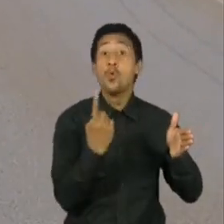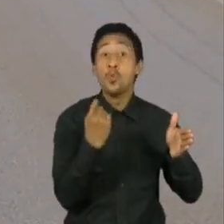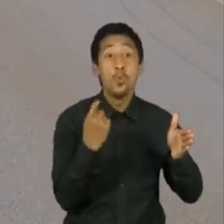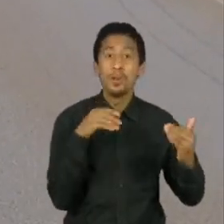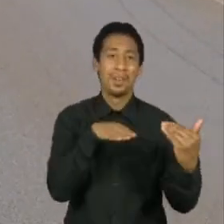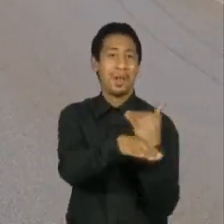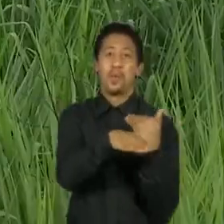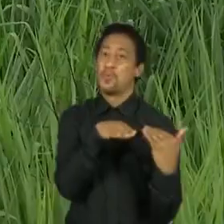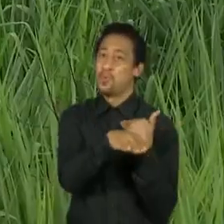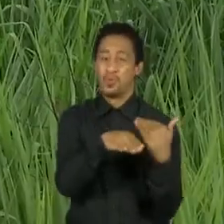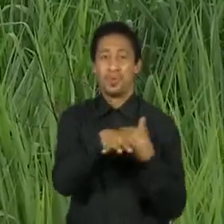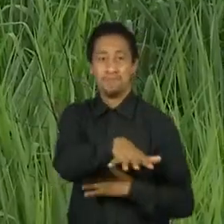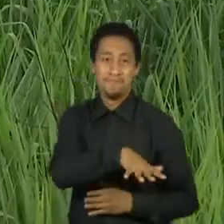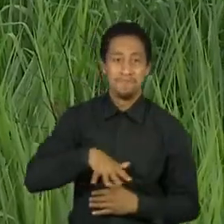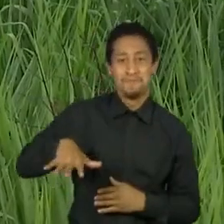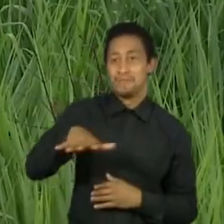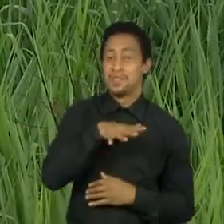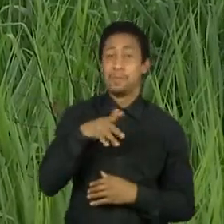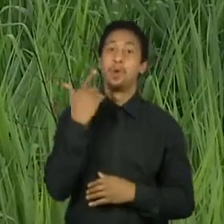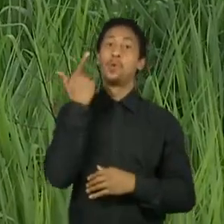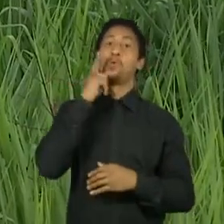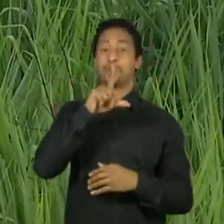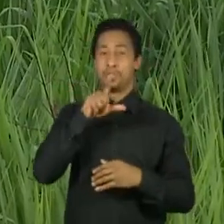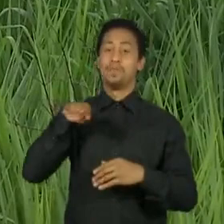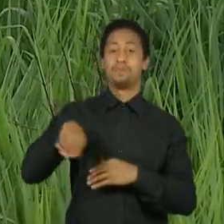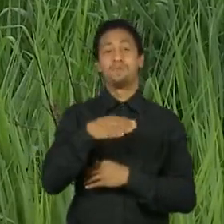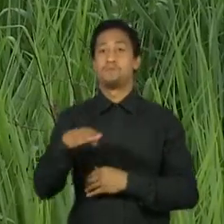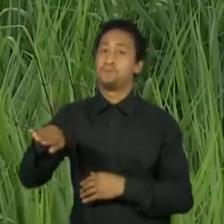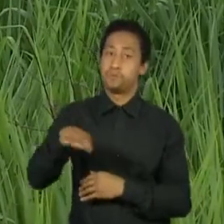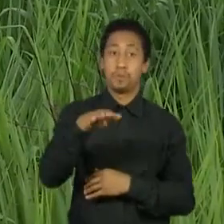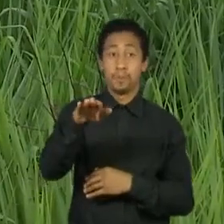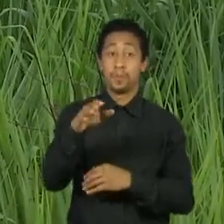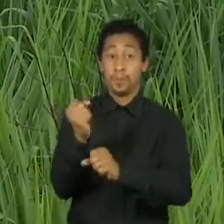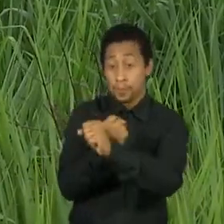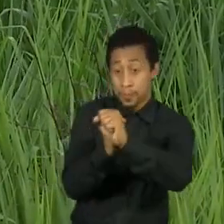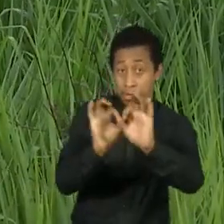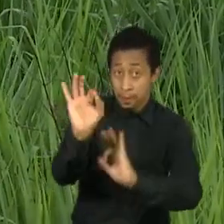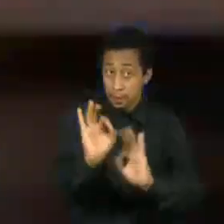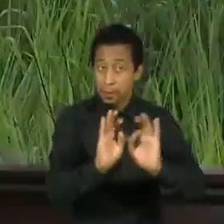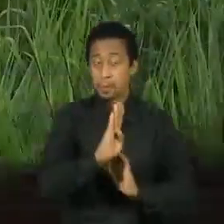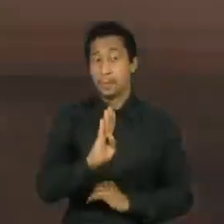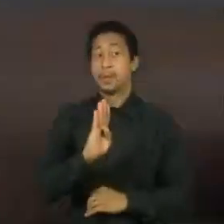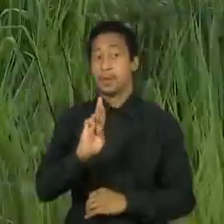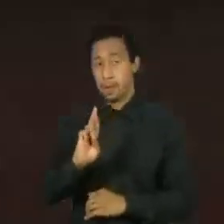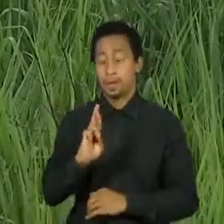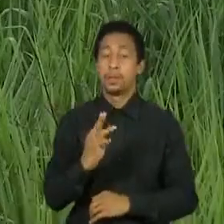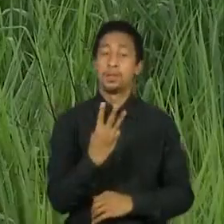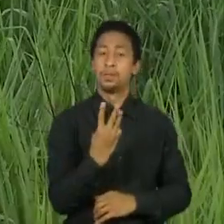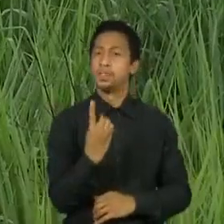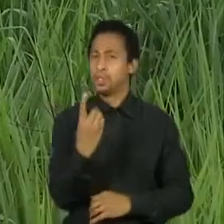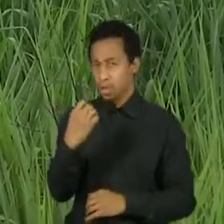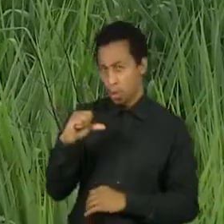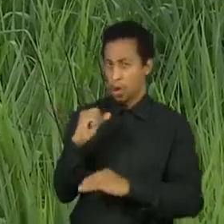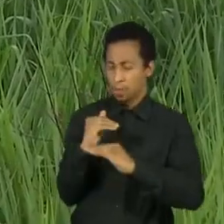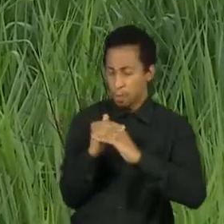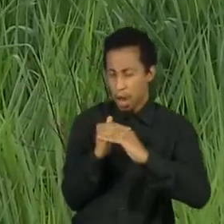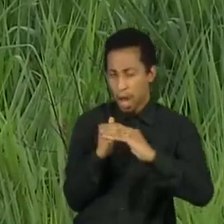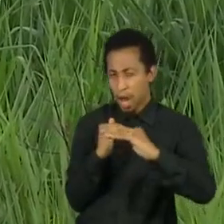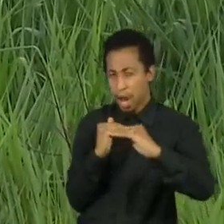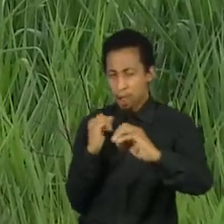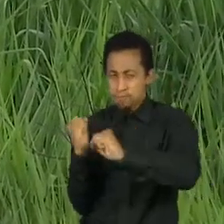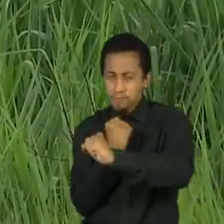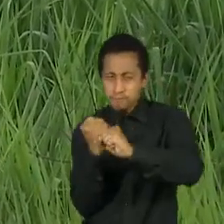regiões do país. Acelerar a recuperação da BR-319 significa cruzar boa